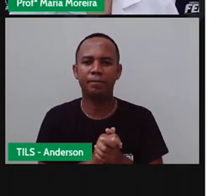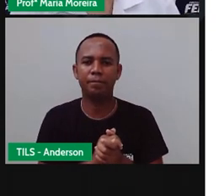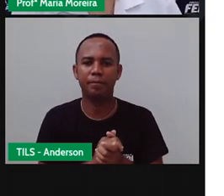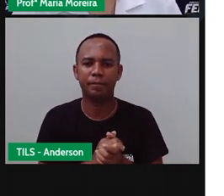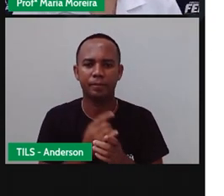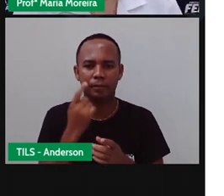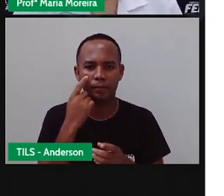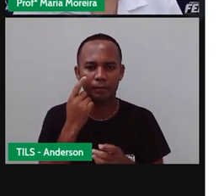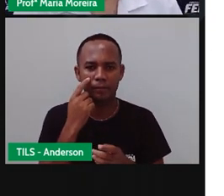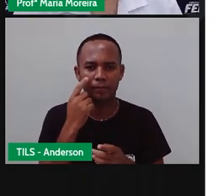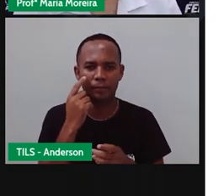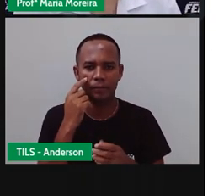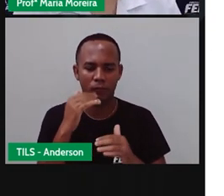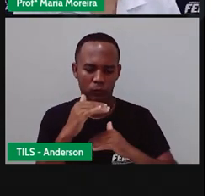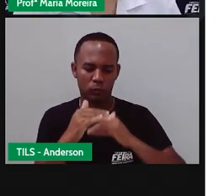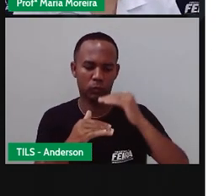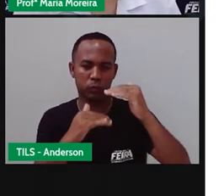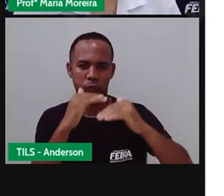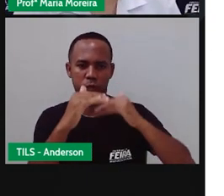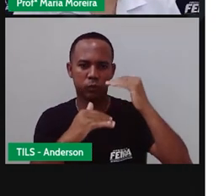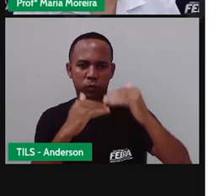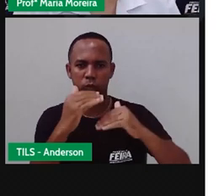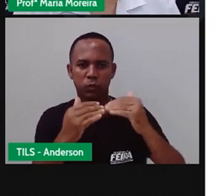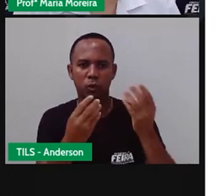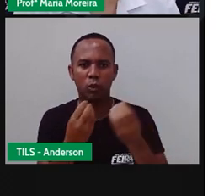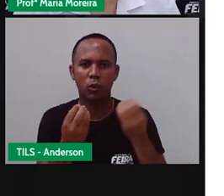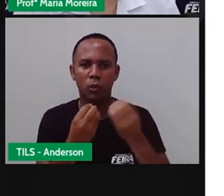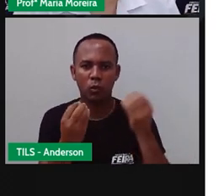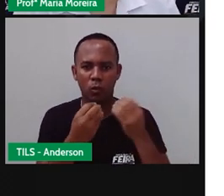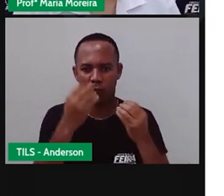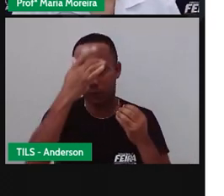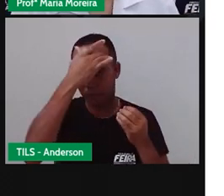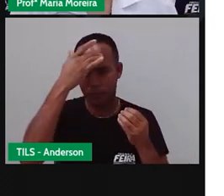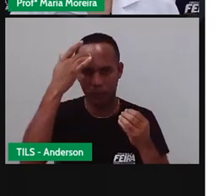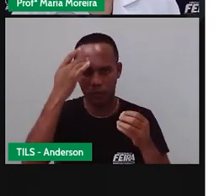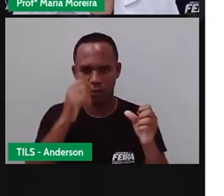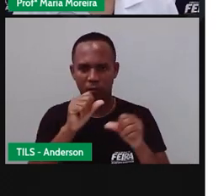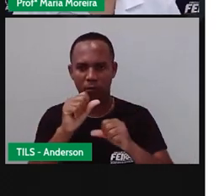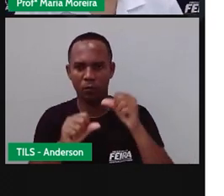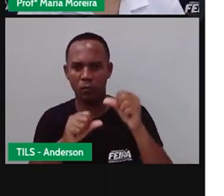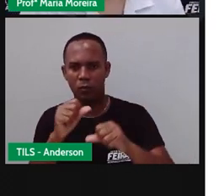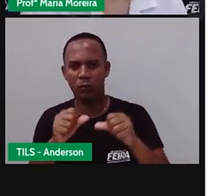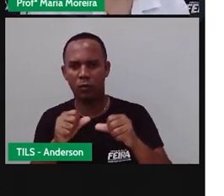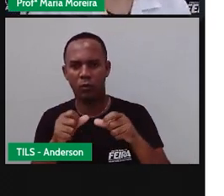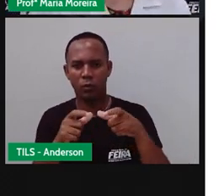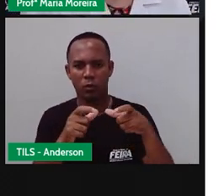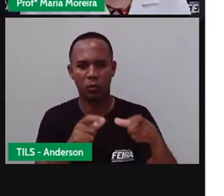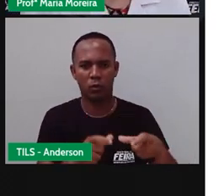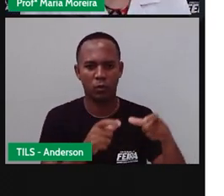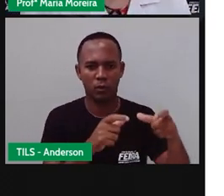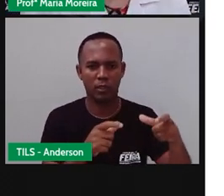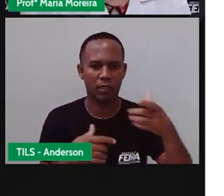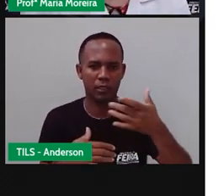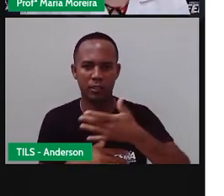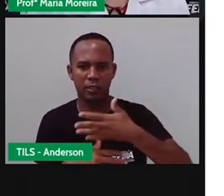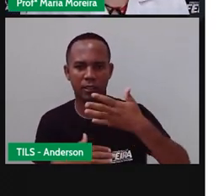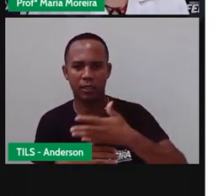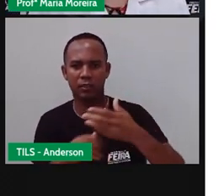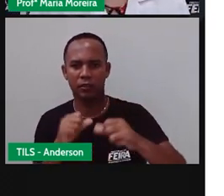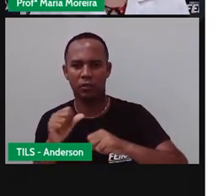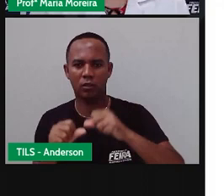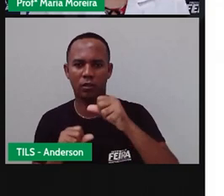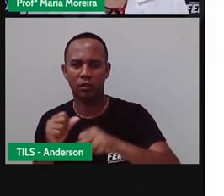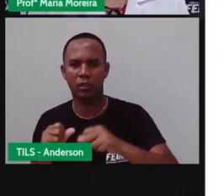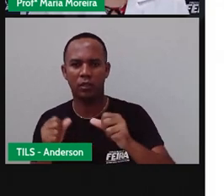esse desenvolvimento foi em decorrência das pessoas mudarem do campo pra cidade. Em